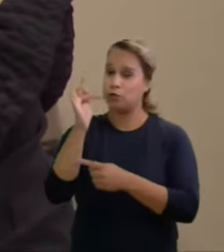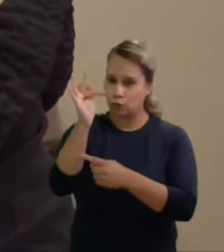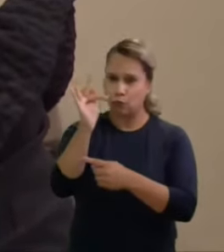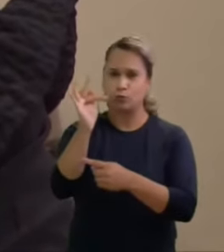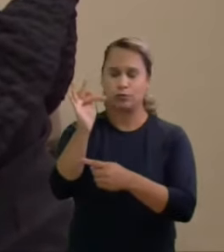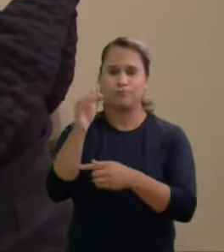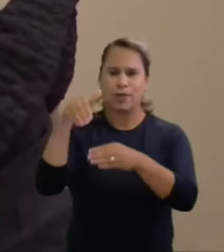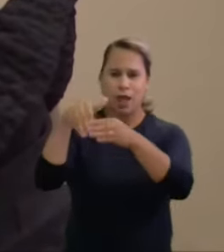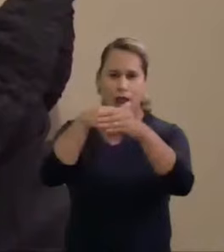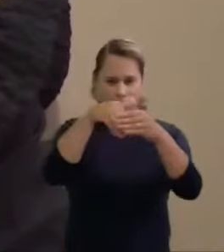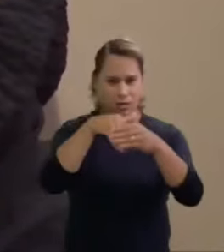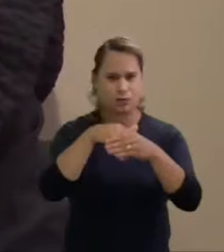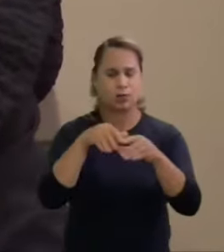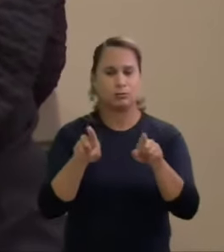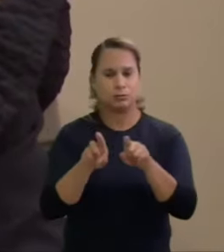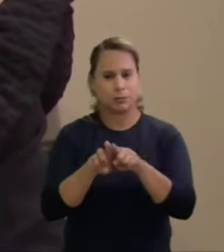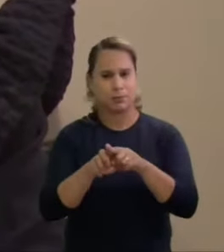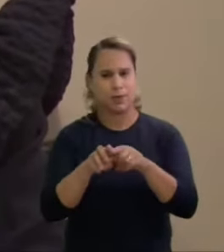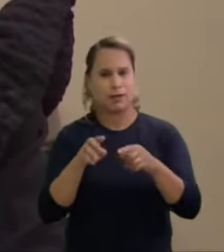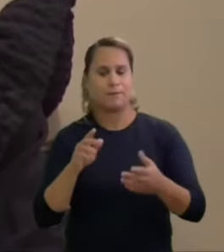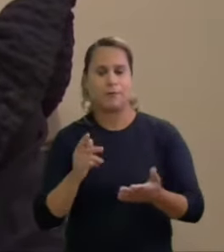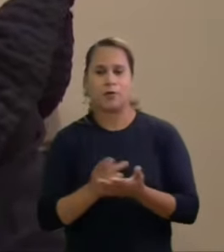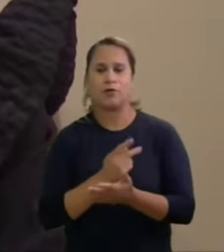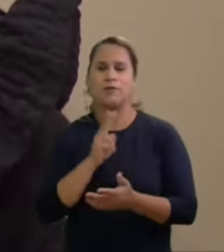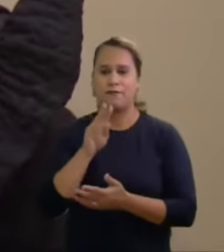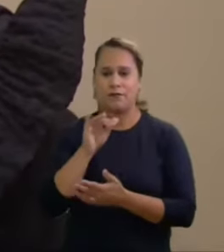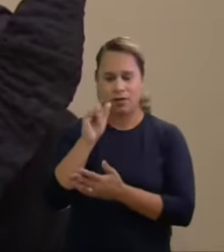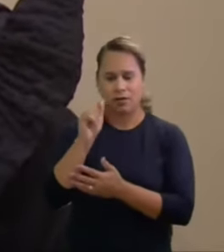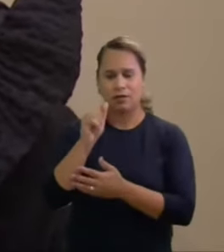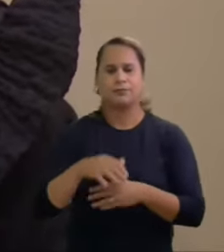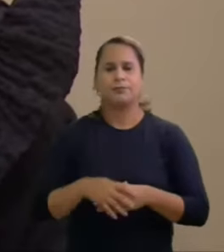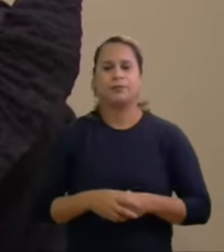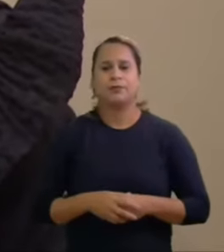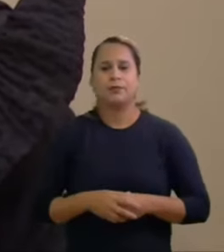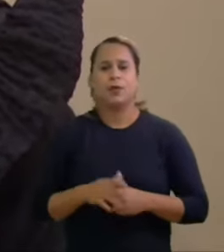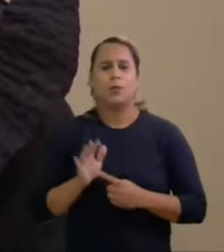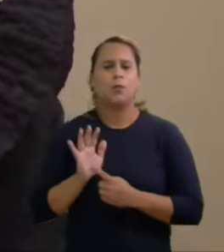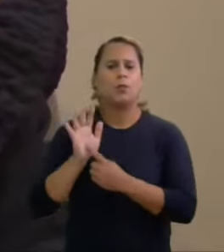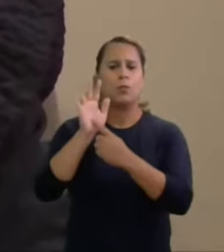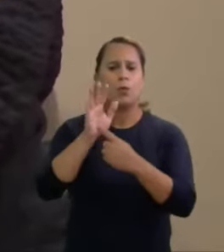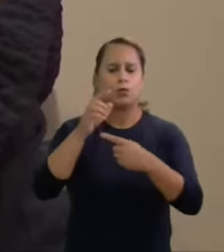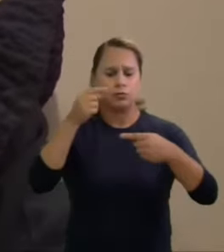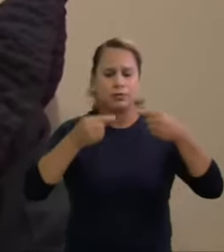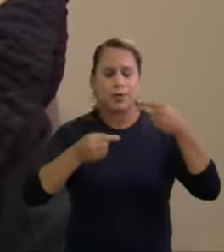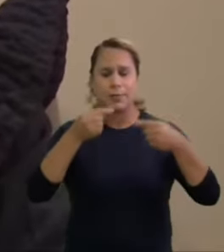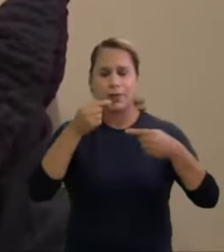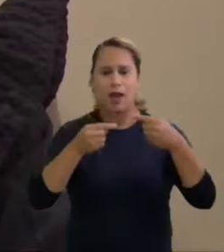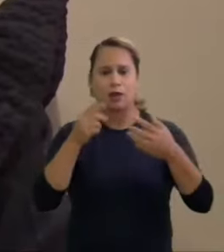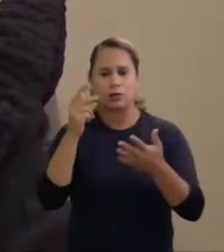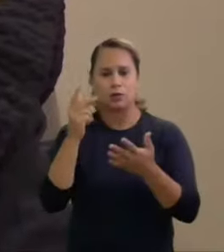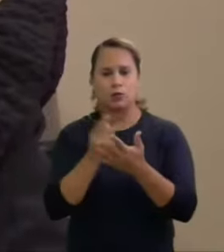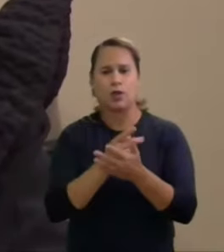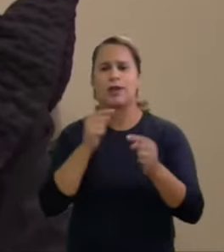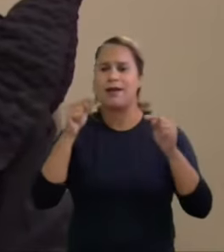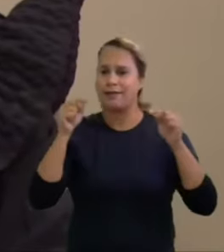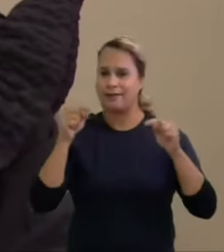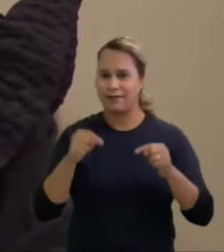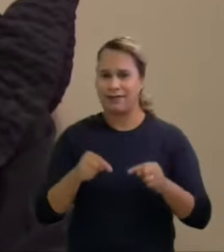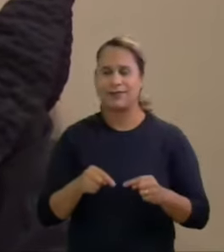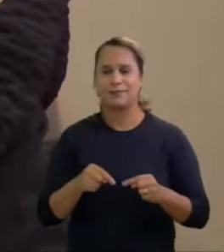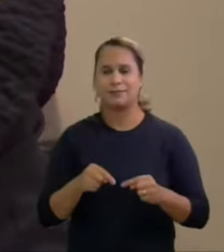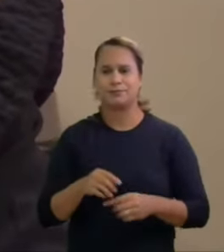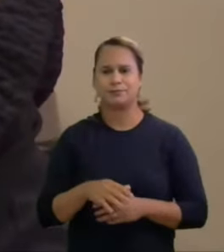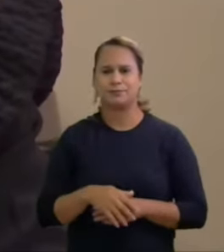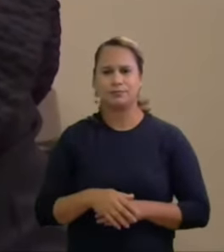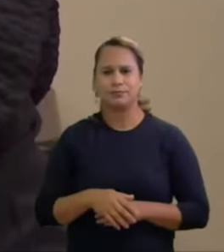mostra que os debates que sempre se iniciam aqui e no CBDE esse ano nós fomos para a nova e nona edição do